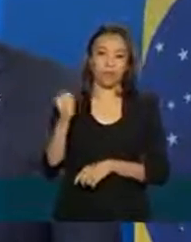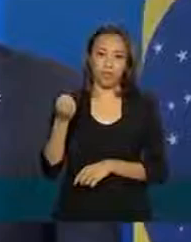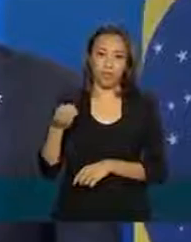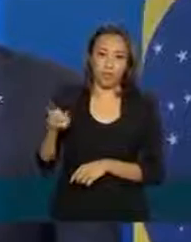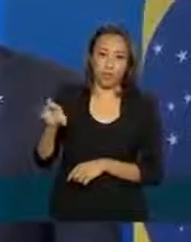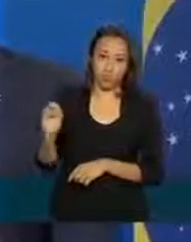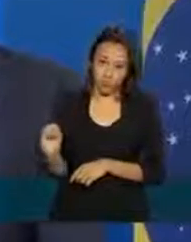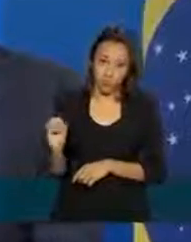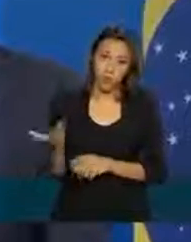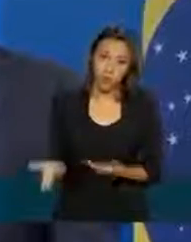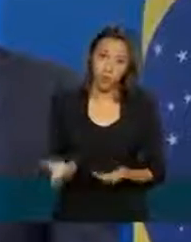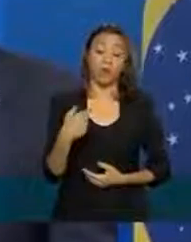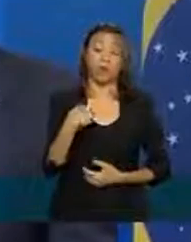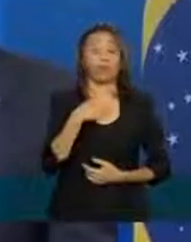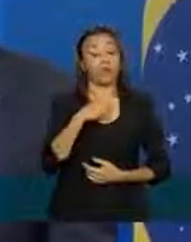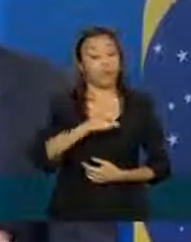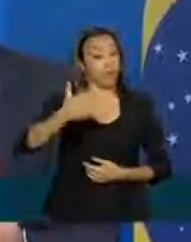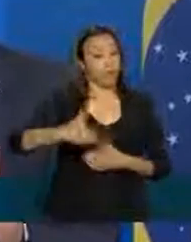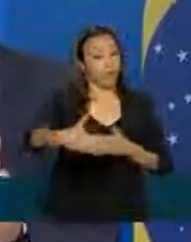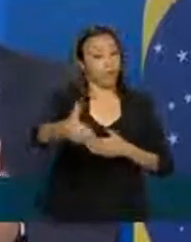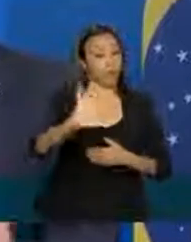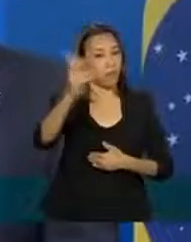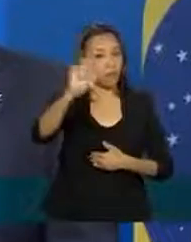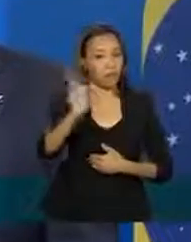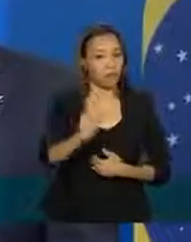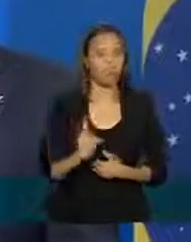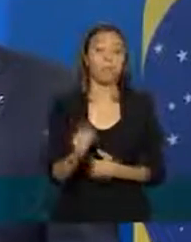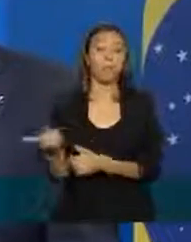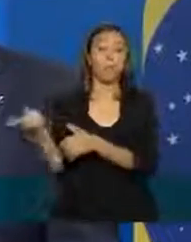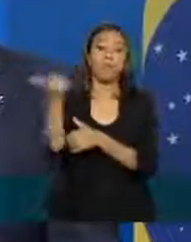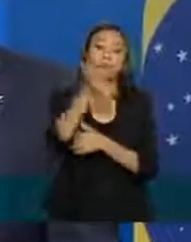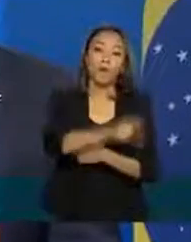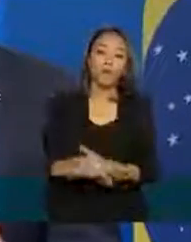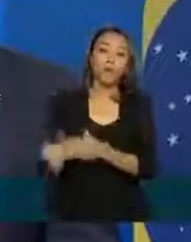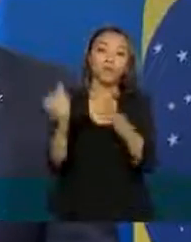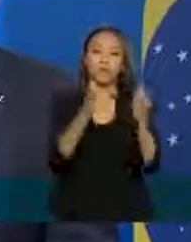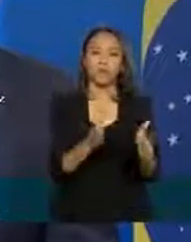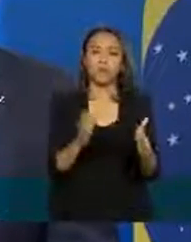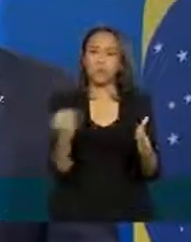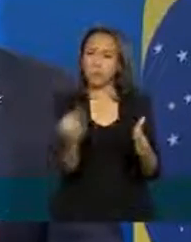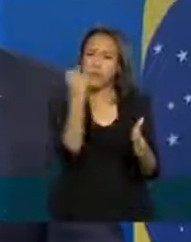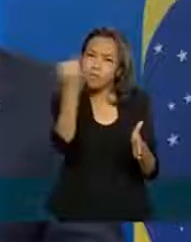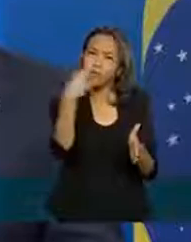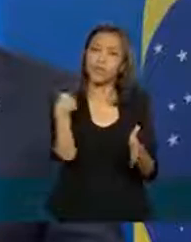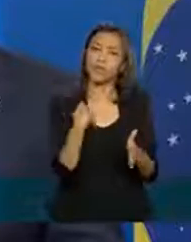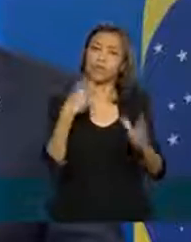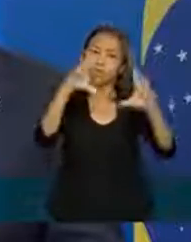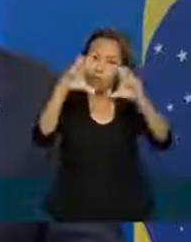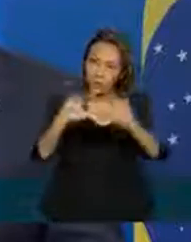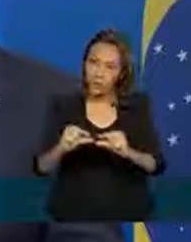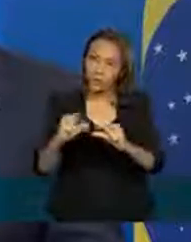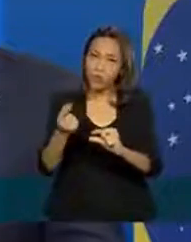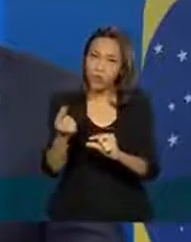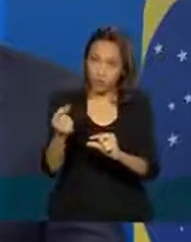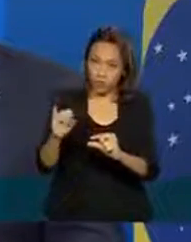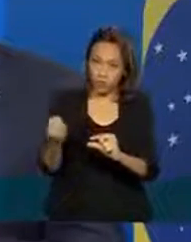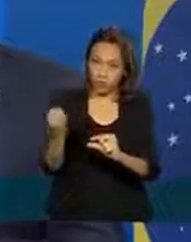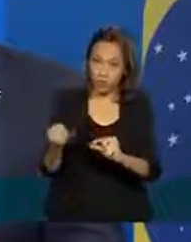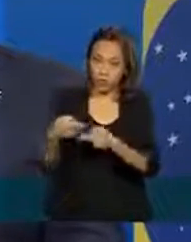comigo, os vice-presidentes, isso não vai acontecer. Um outro ponto importante, então, nós reduzimos cheque especial